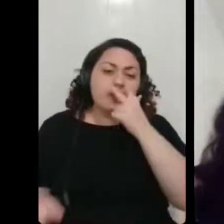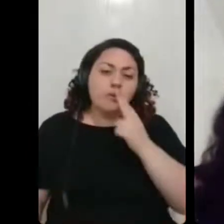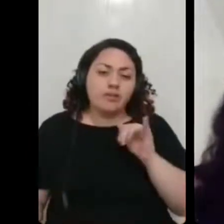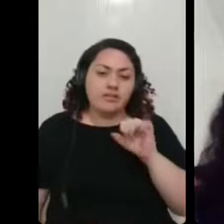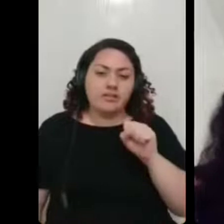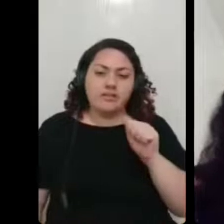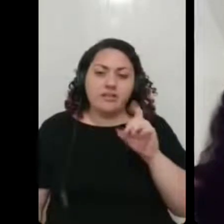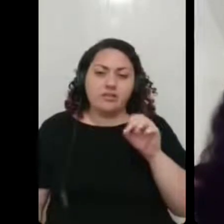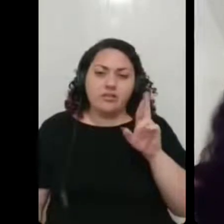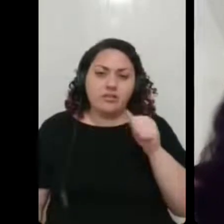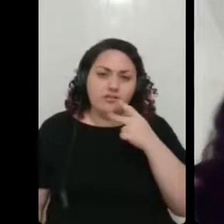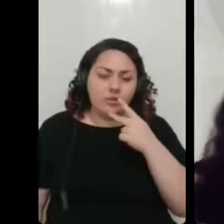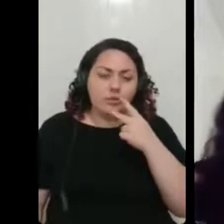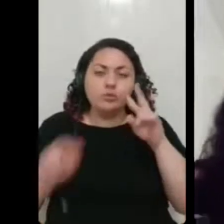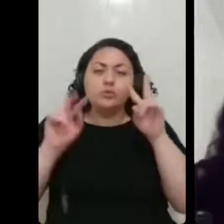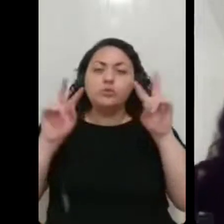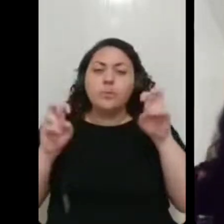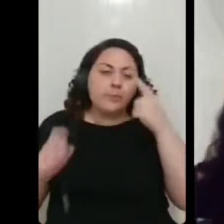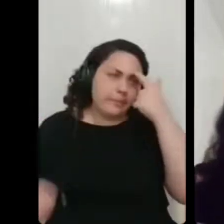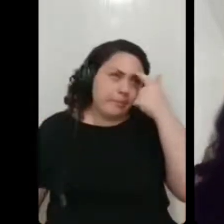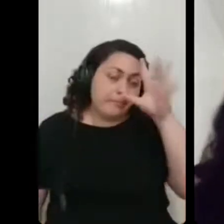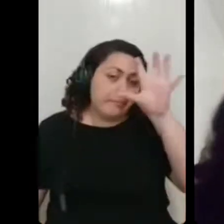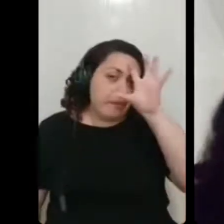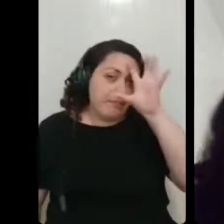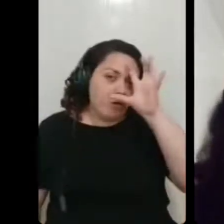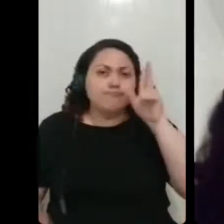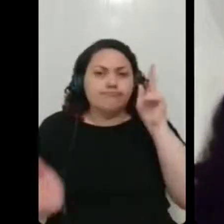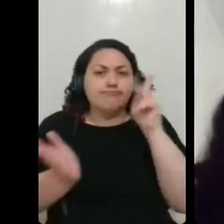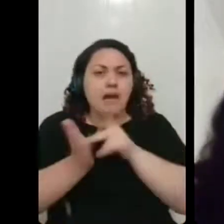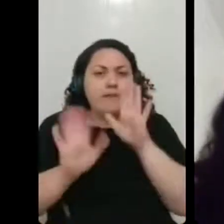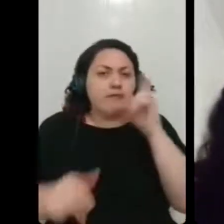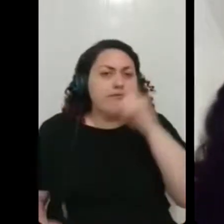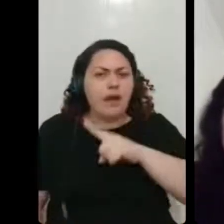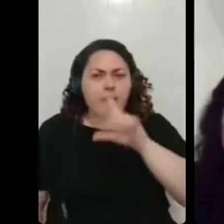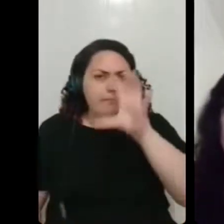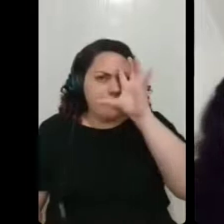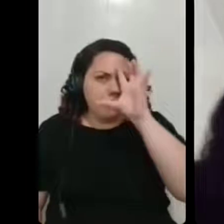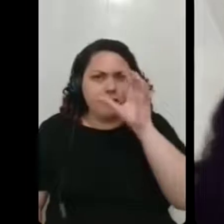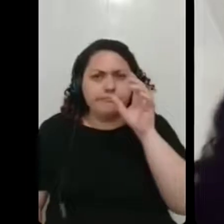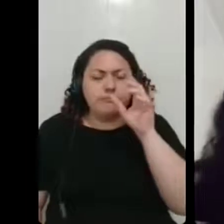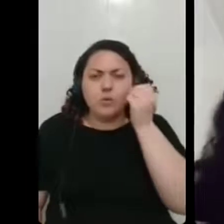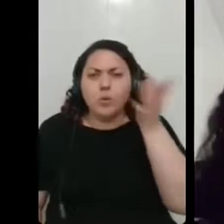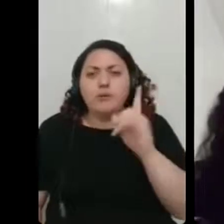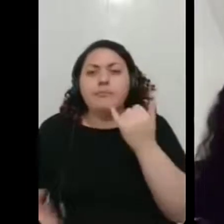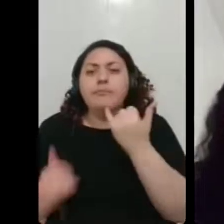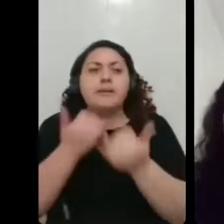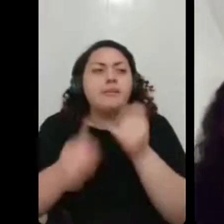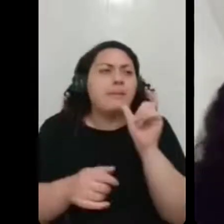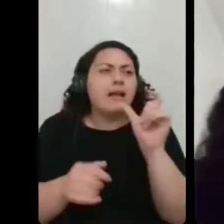memória, né? Memória, a gente falha na memória. E a falha, assim, é com palavras do cotidiano. Copo,